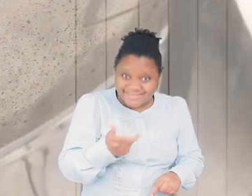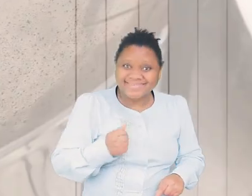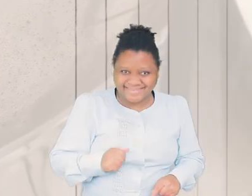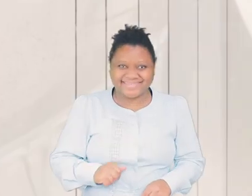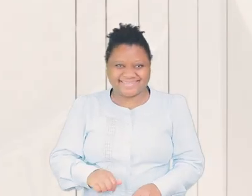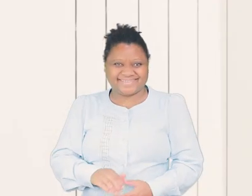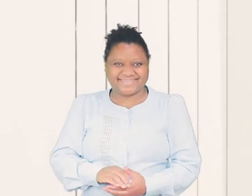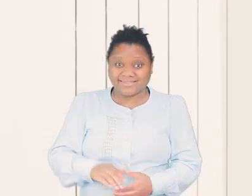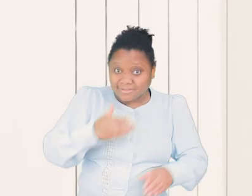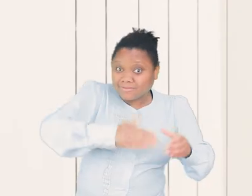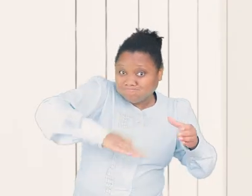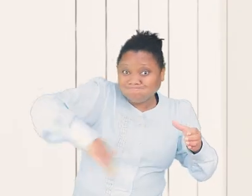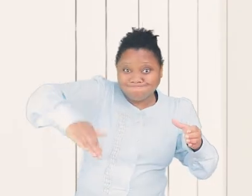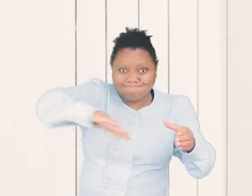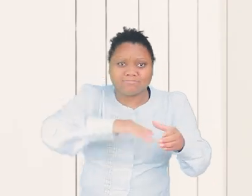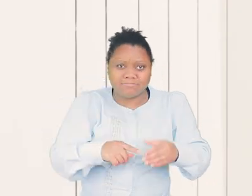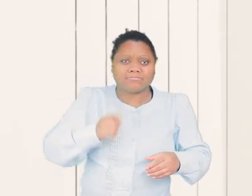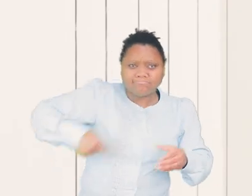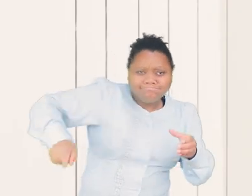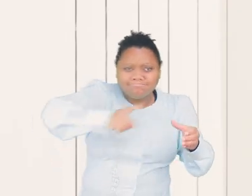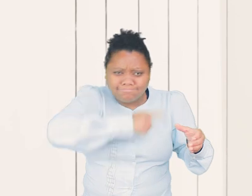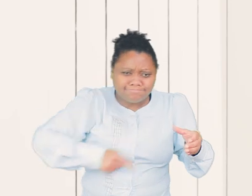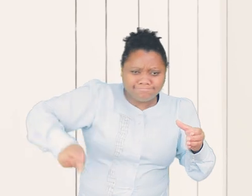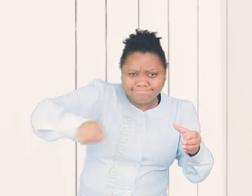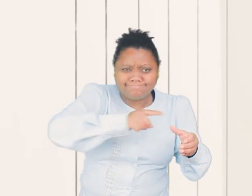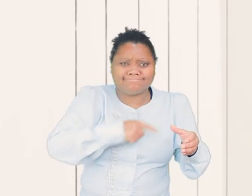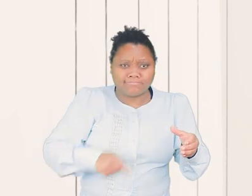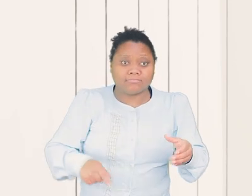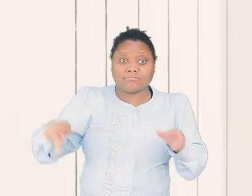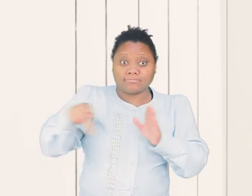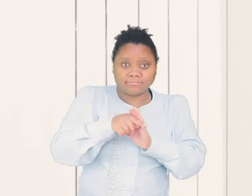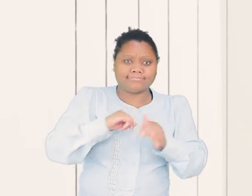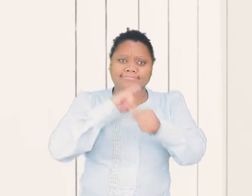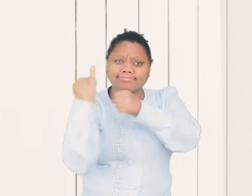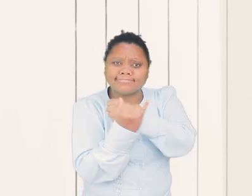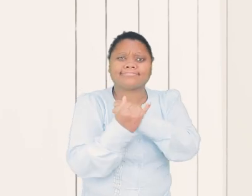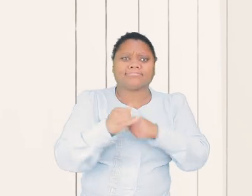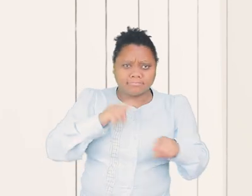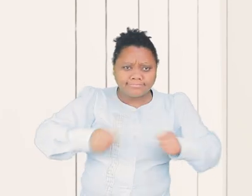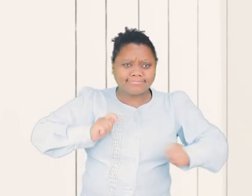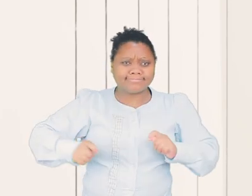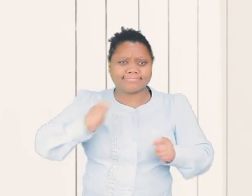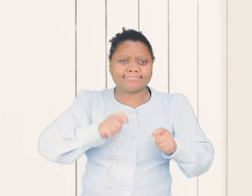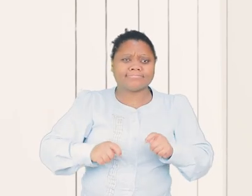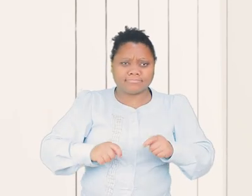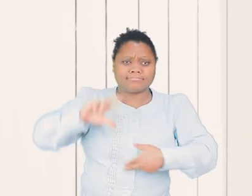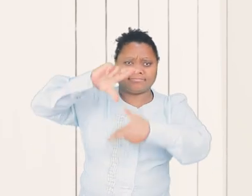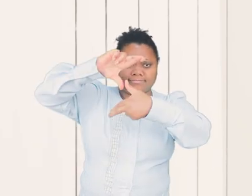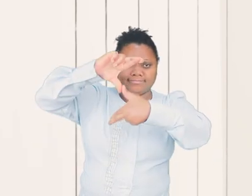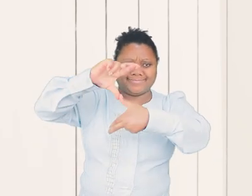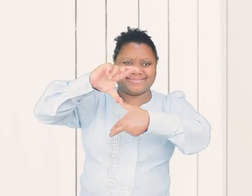O Steel Drum, também conhecido como Steel Pan, é muito tradicional da ilha de Trindatobago,